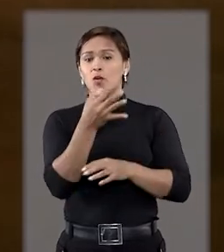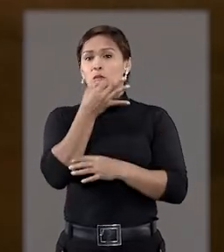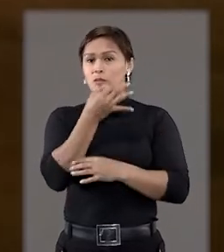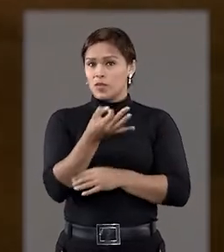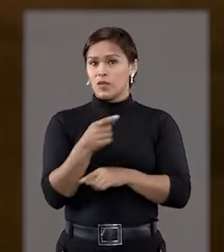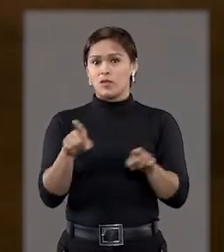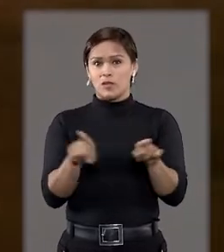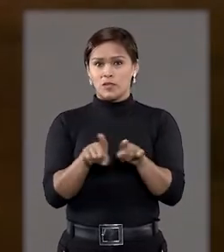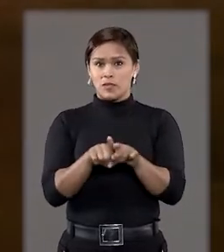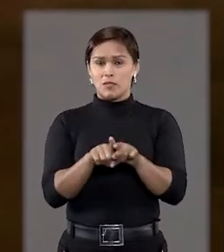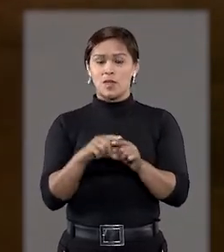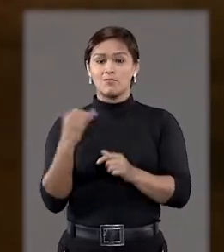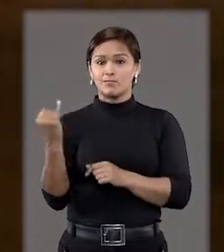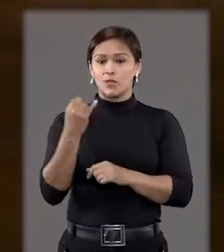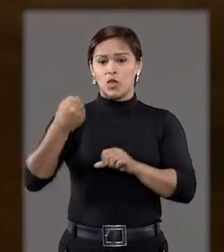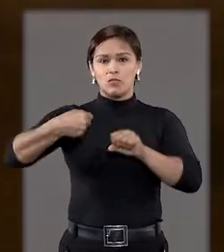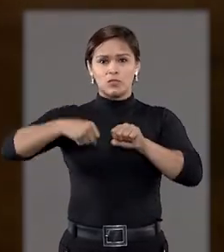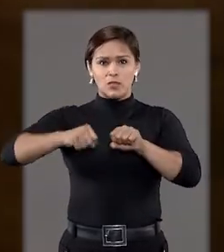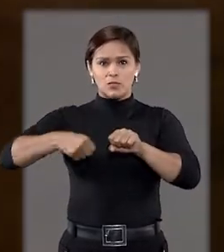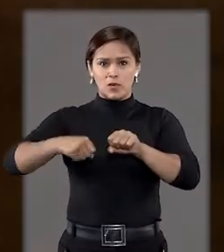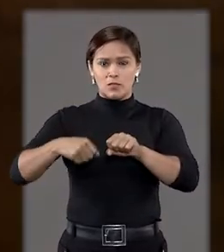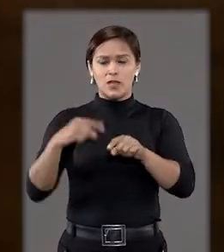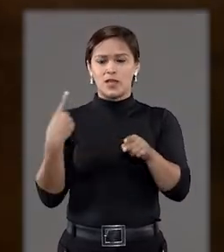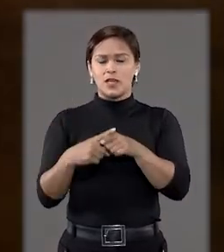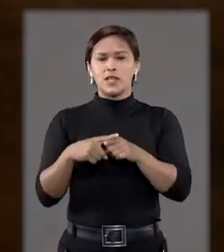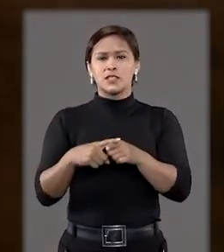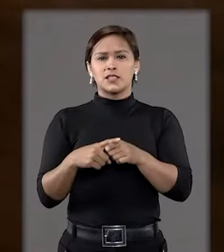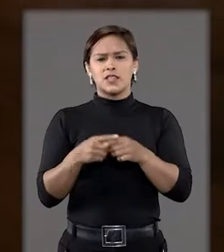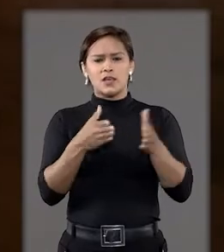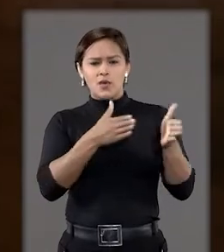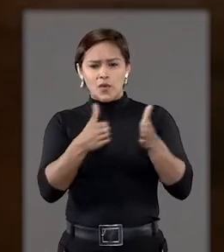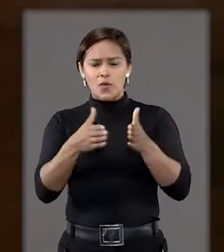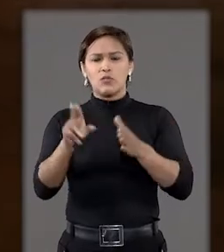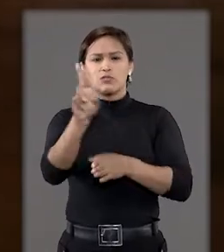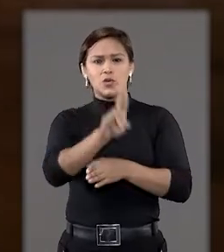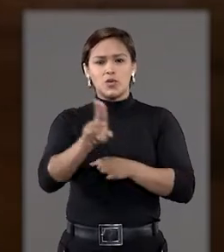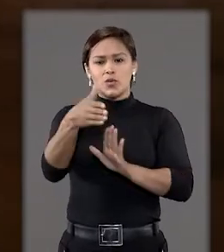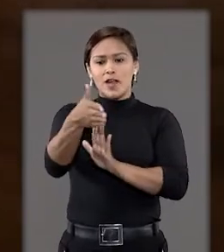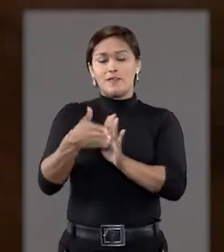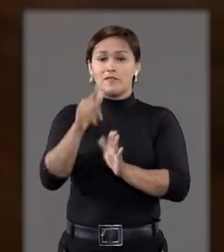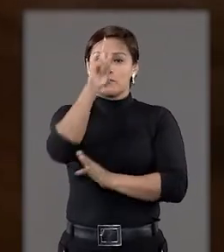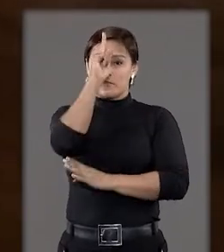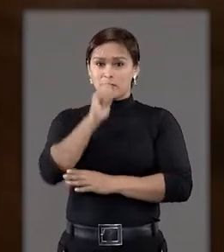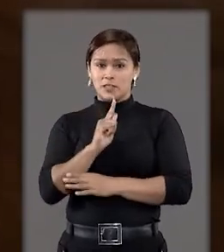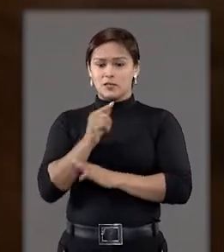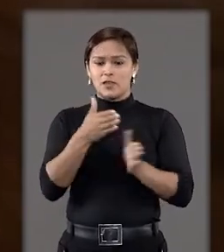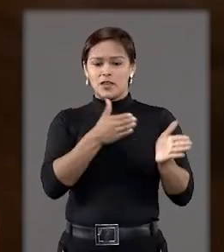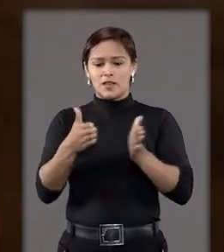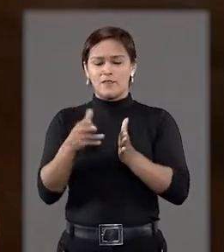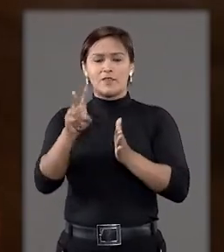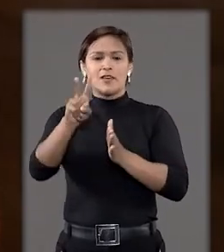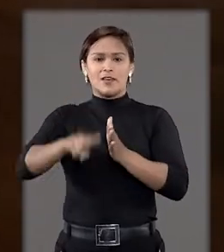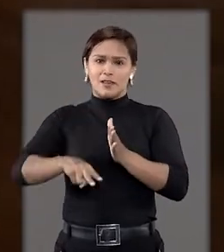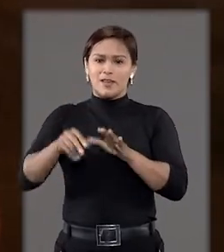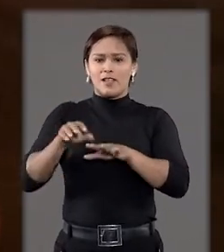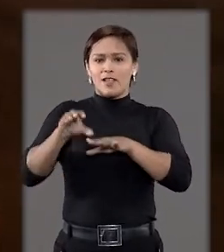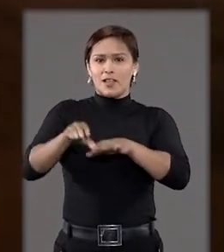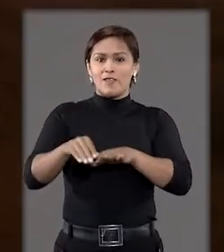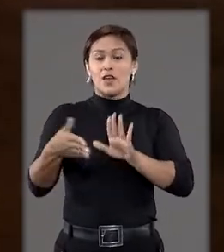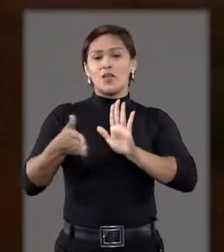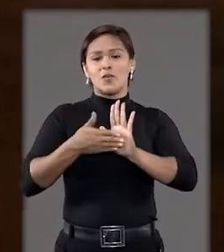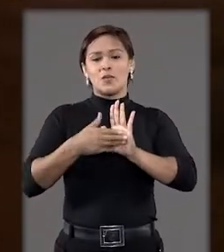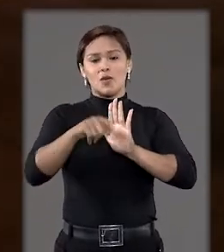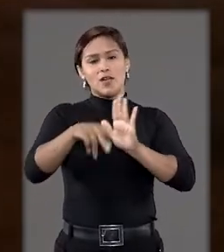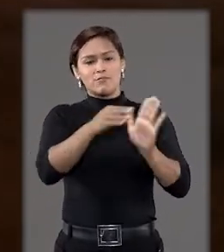E uma outra dica que eu queria dar, importante para os motociclistas, que eles usam muito a faixa amarela que fica nessa vaga